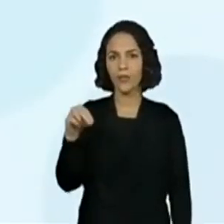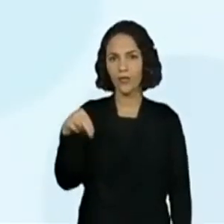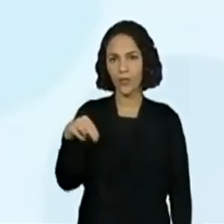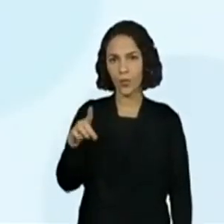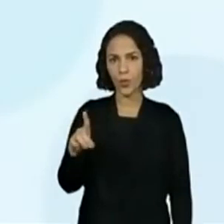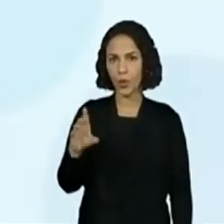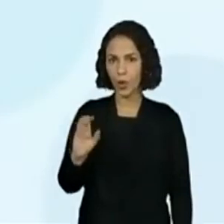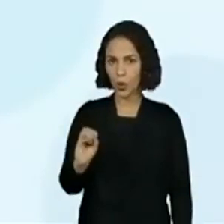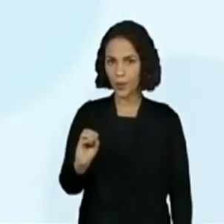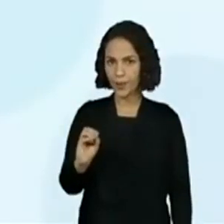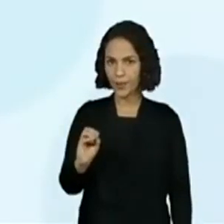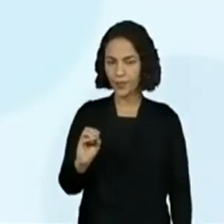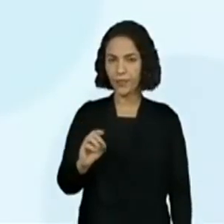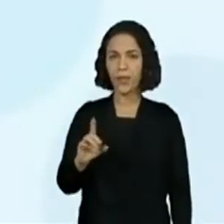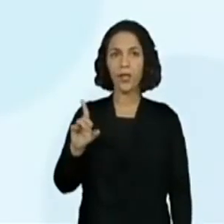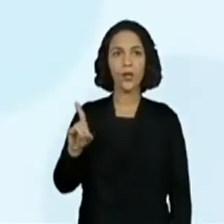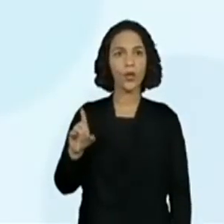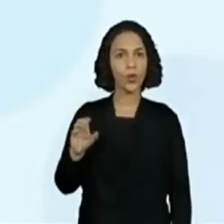Quintal.